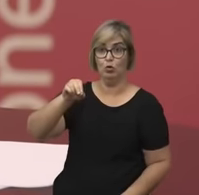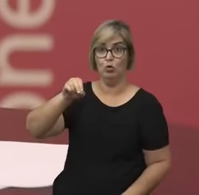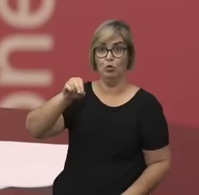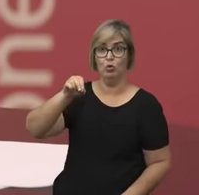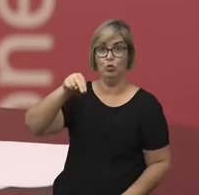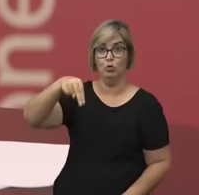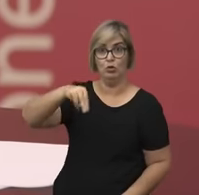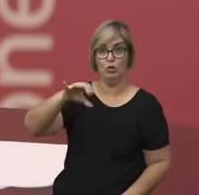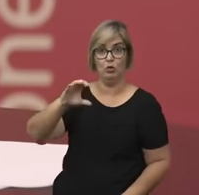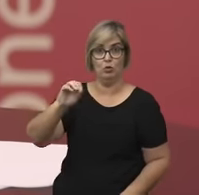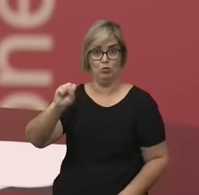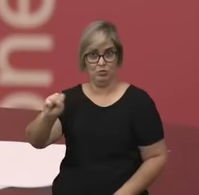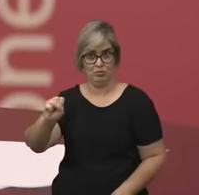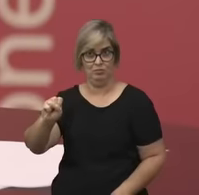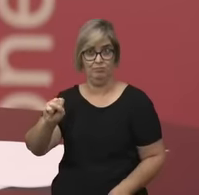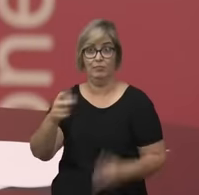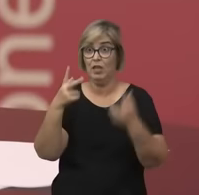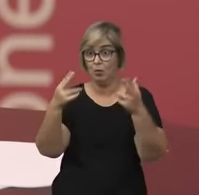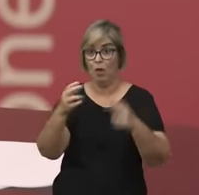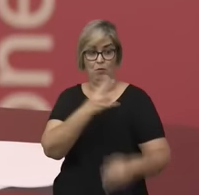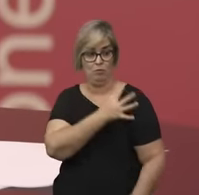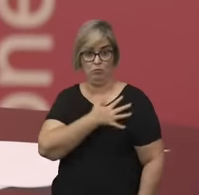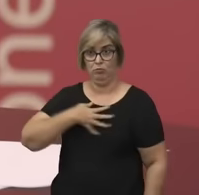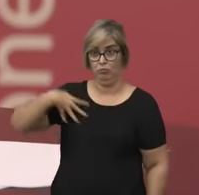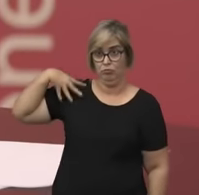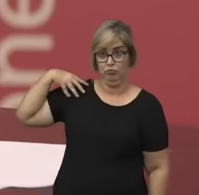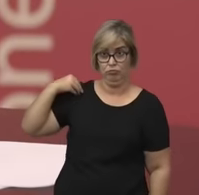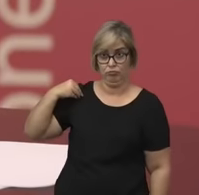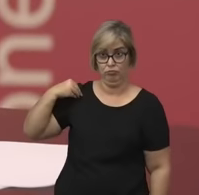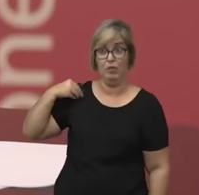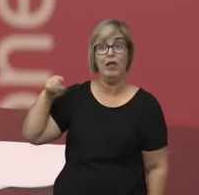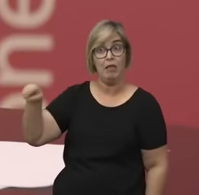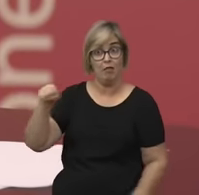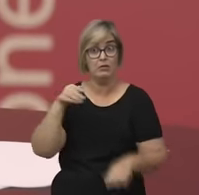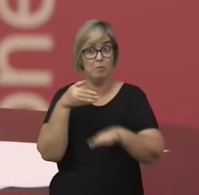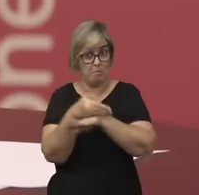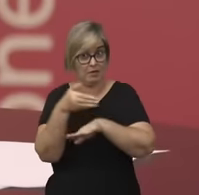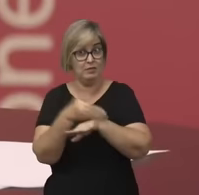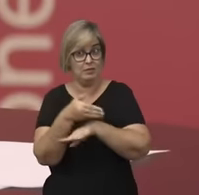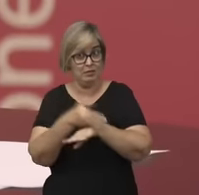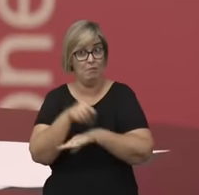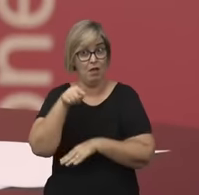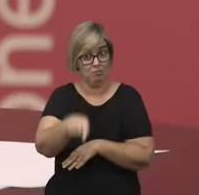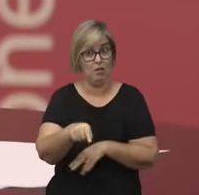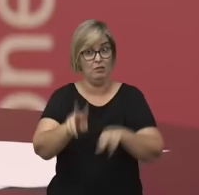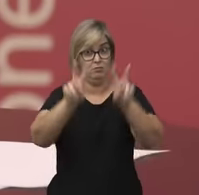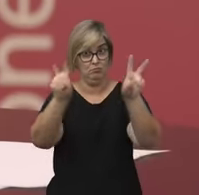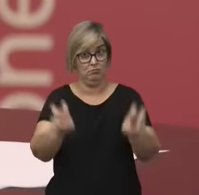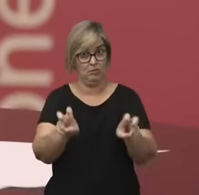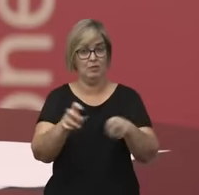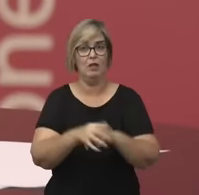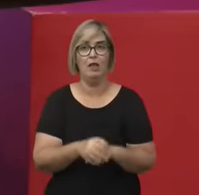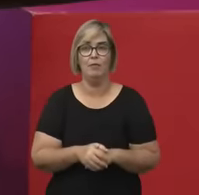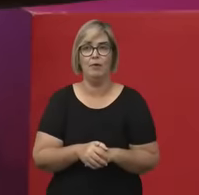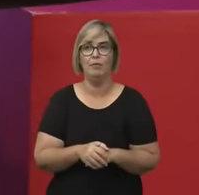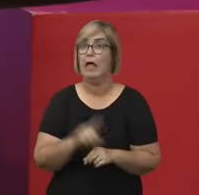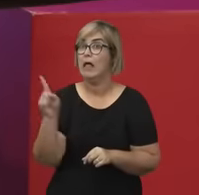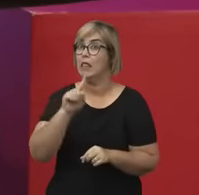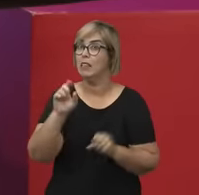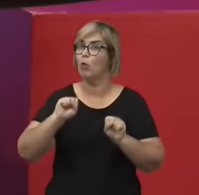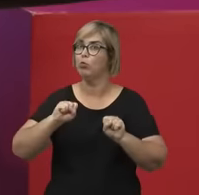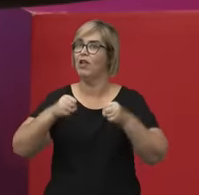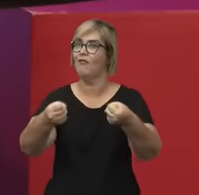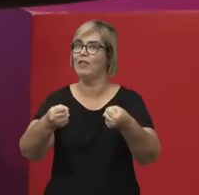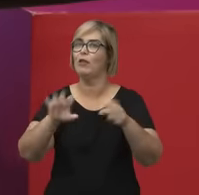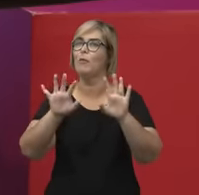negativamente, participam dessa questão, não em defesa mas apresentando o problema. De que maneira?